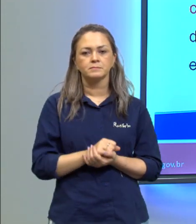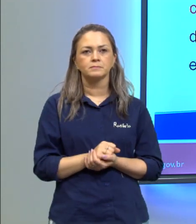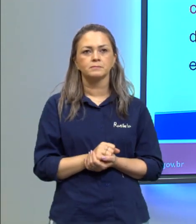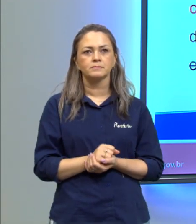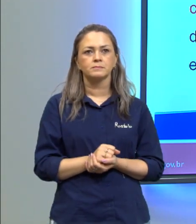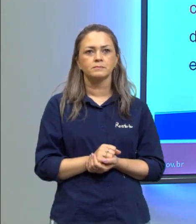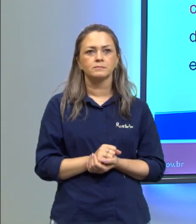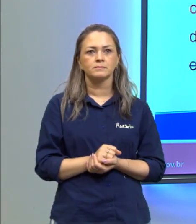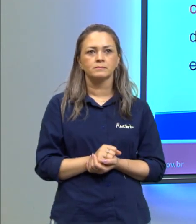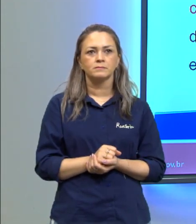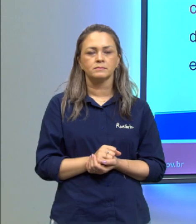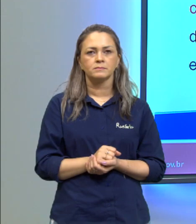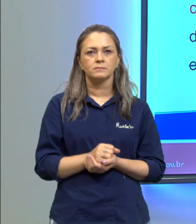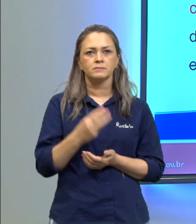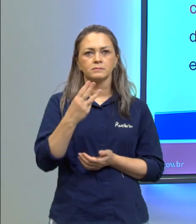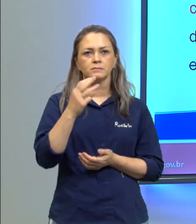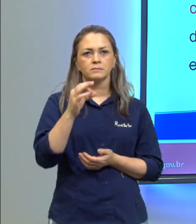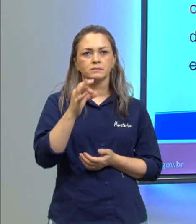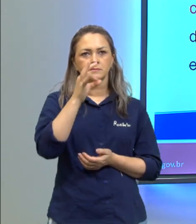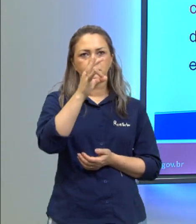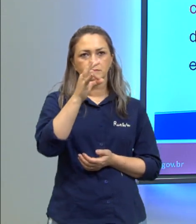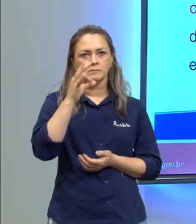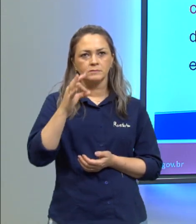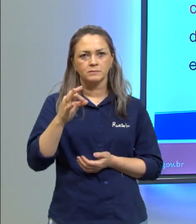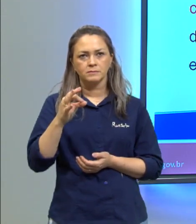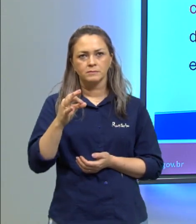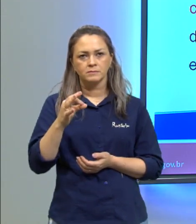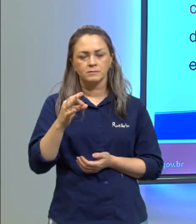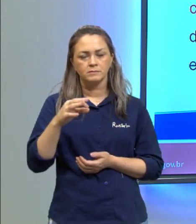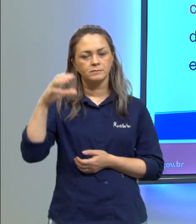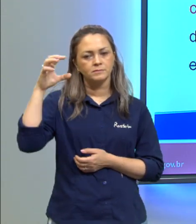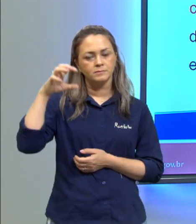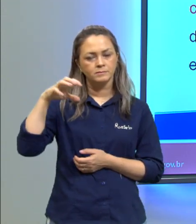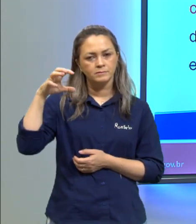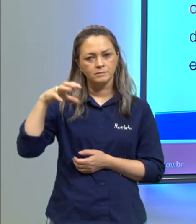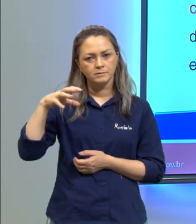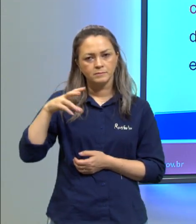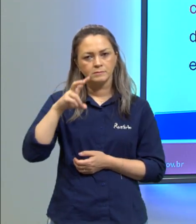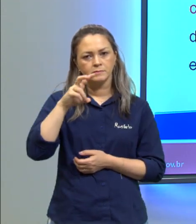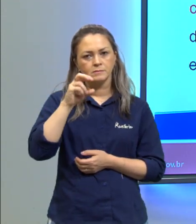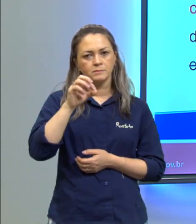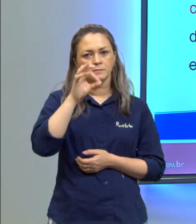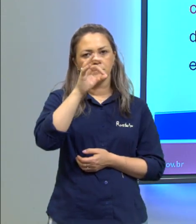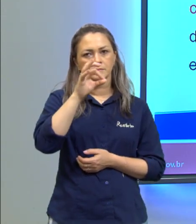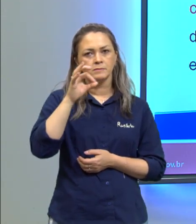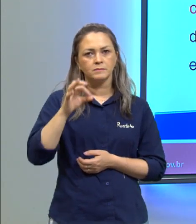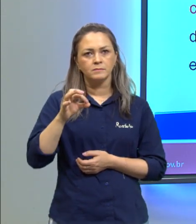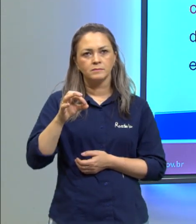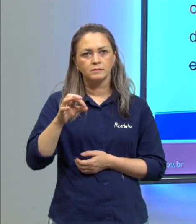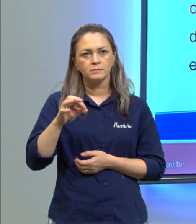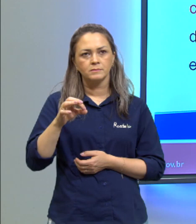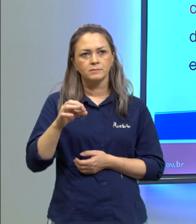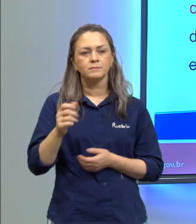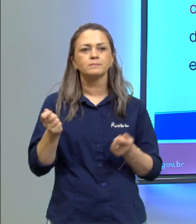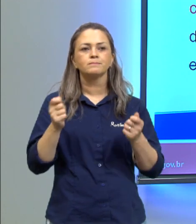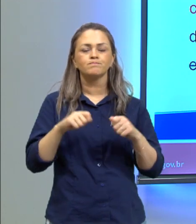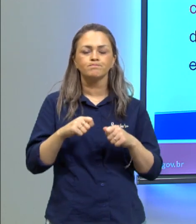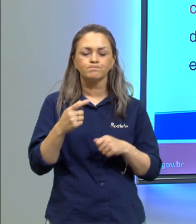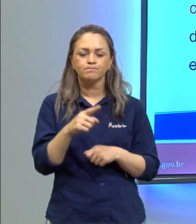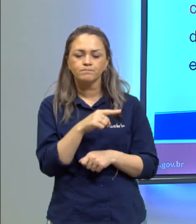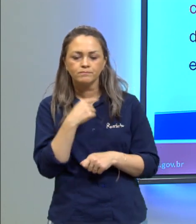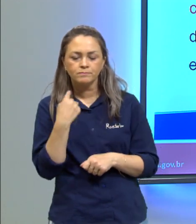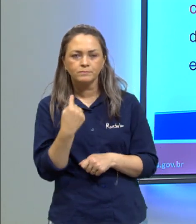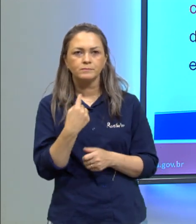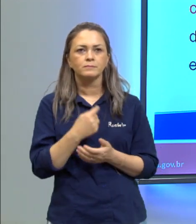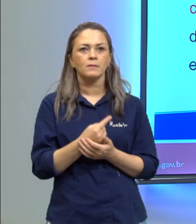aliás, 30% de chance de chover com 50% de chance de atrasar. Então,